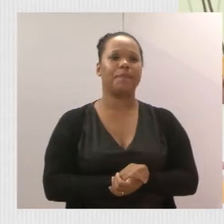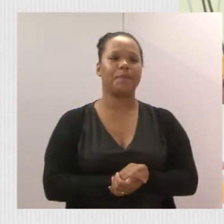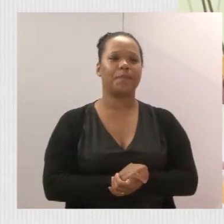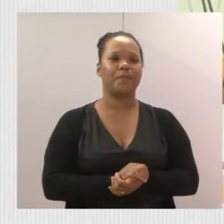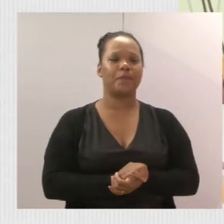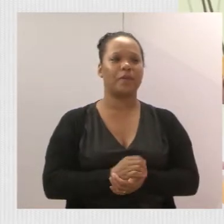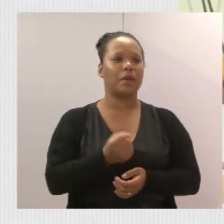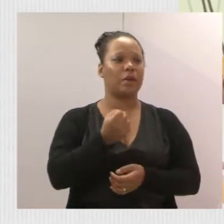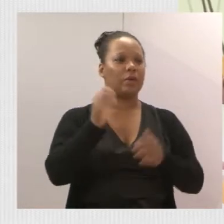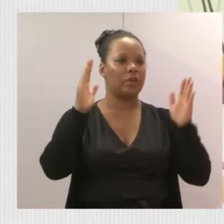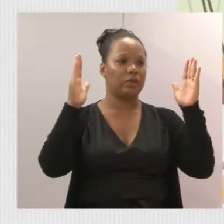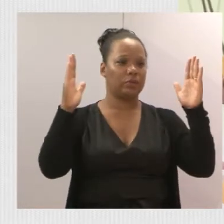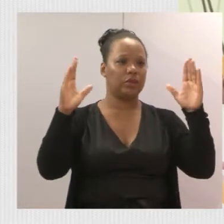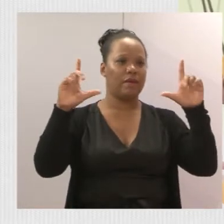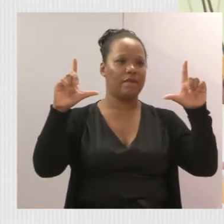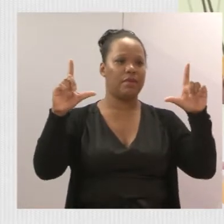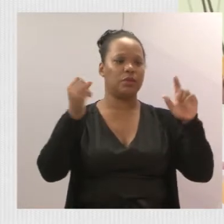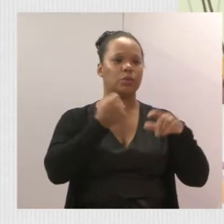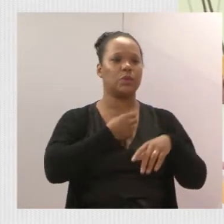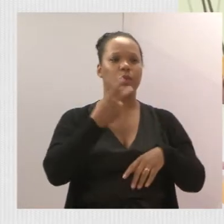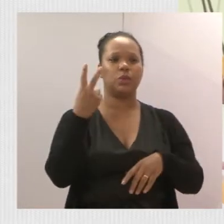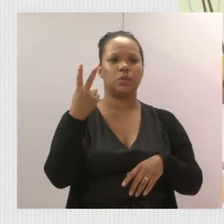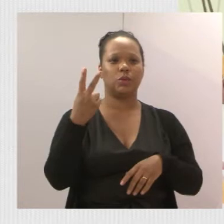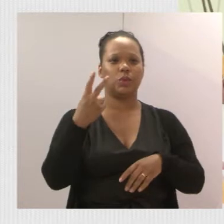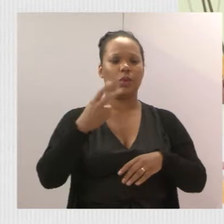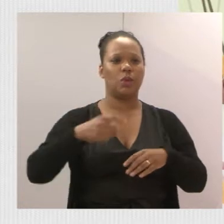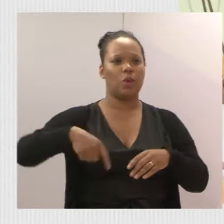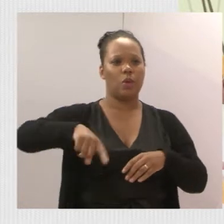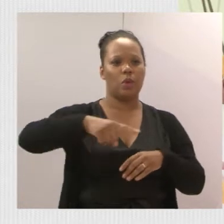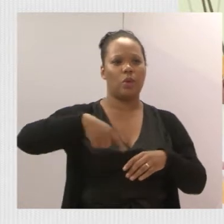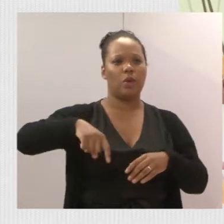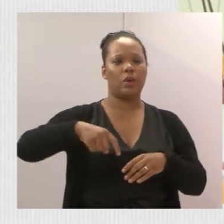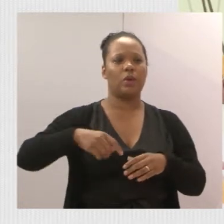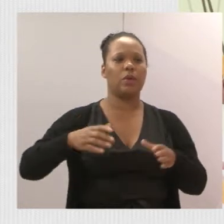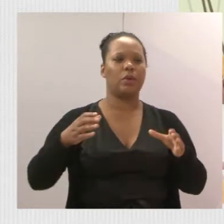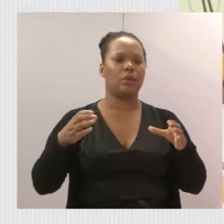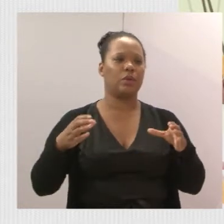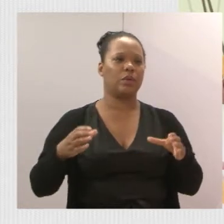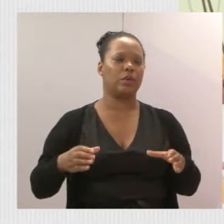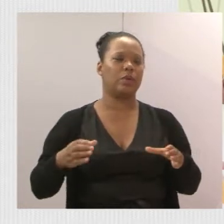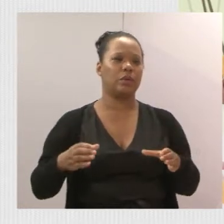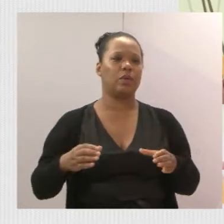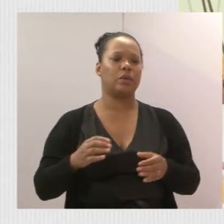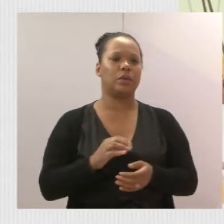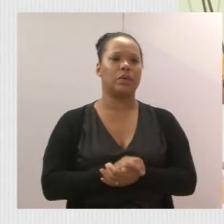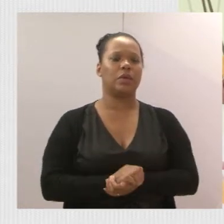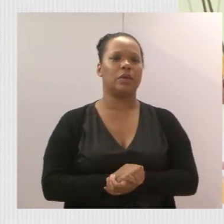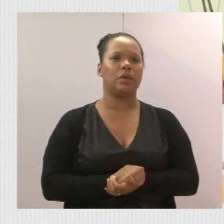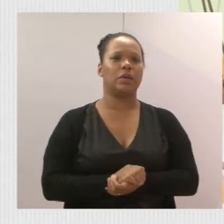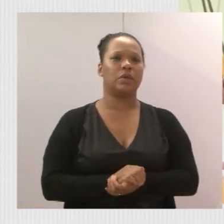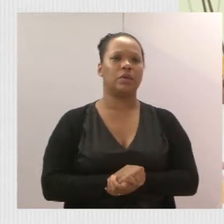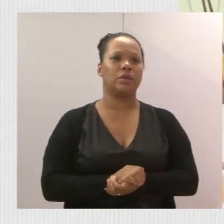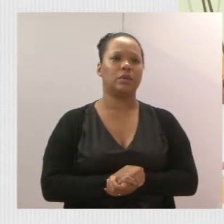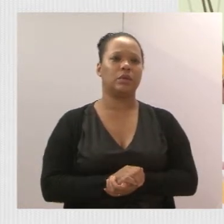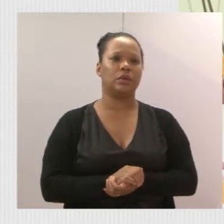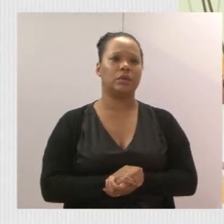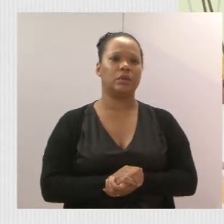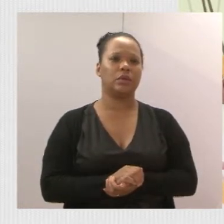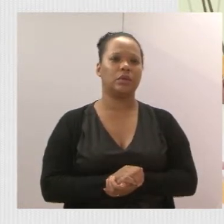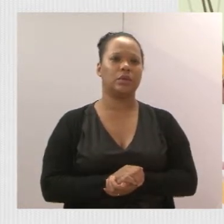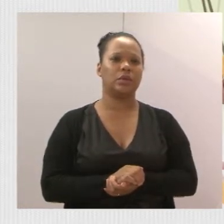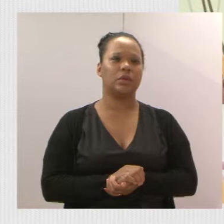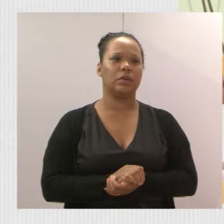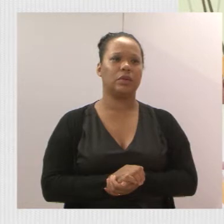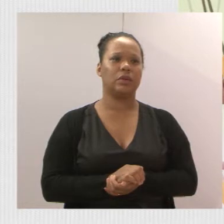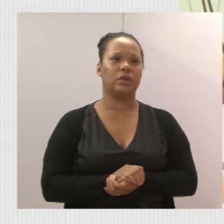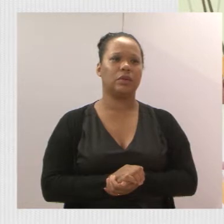A foto 2. Buraco nas ruas do bairro Conjunto São Benedito. Por favor.